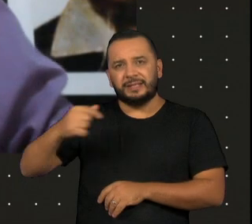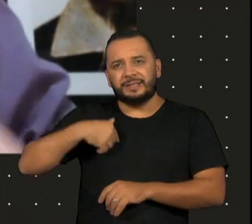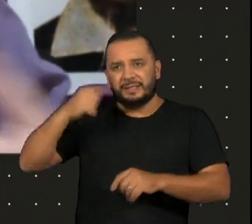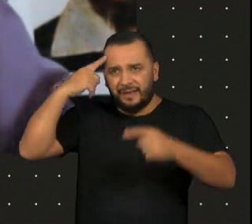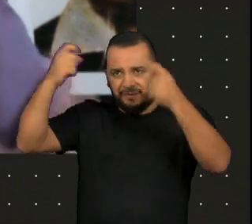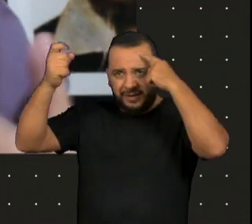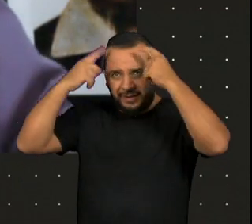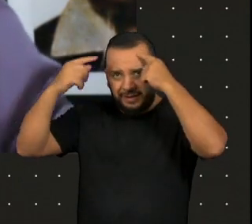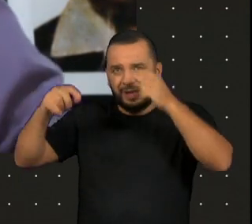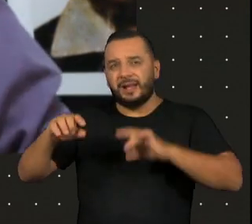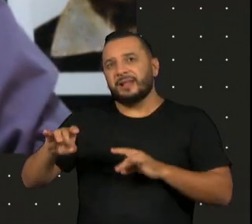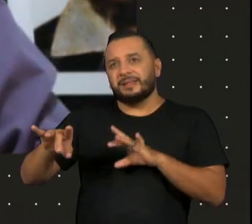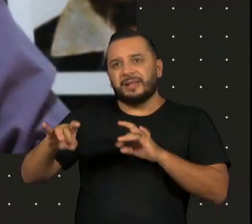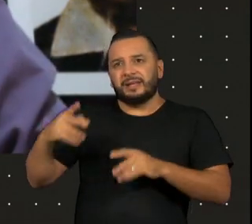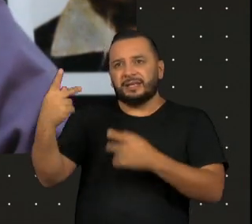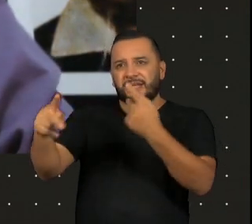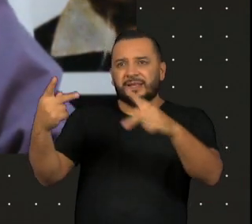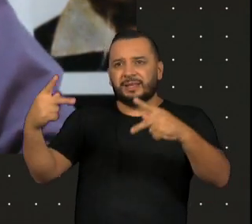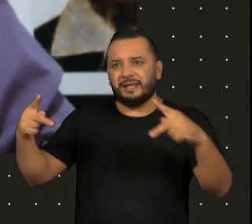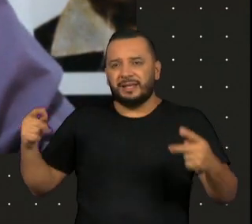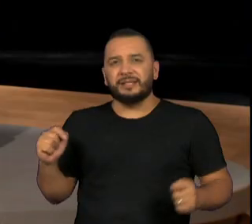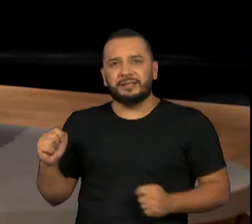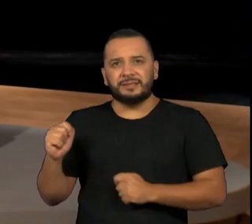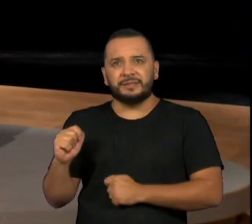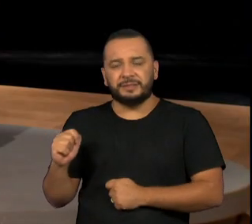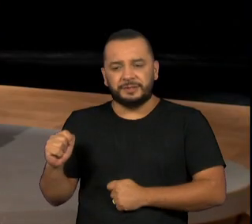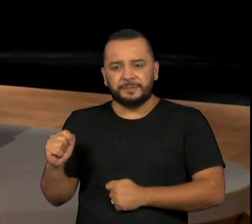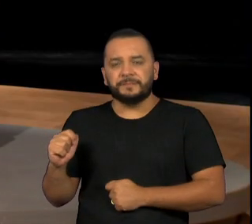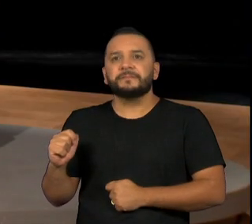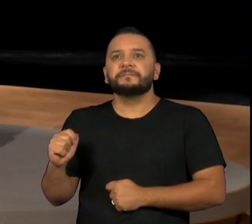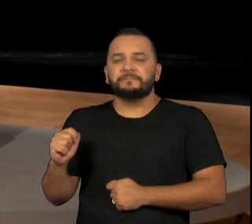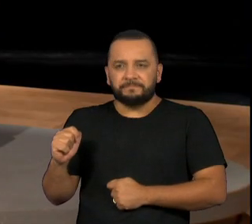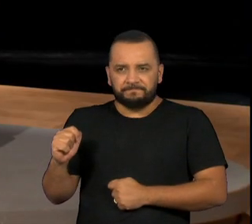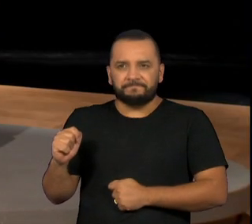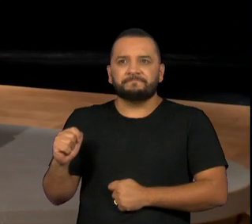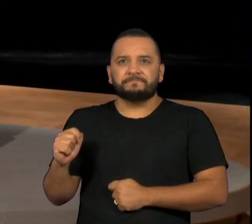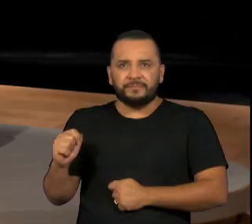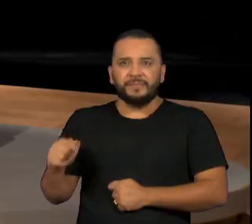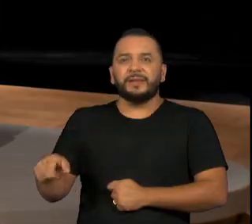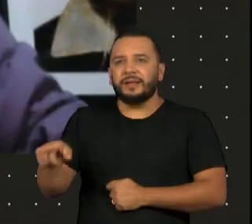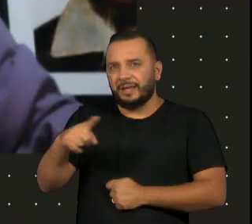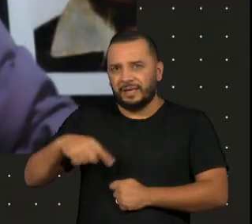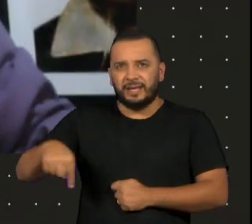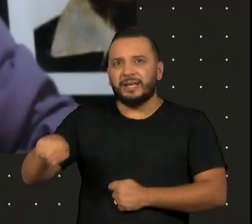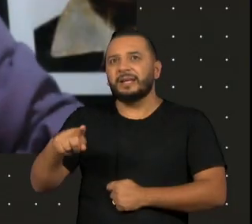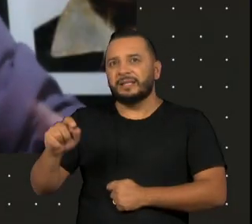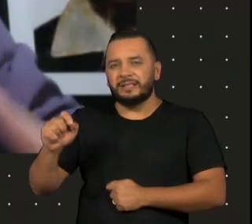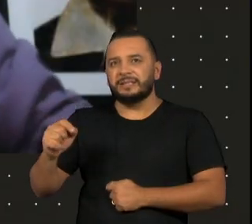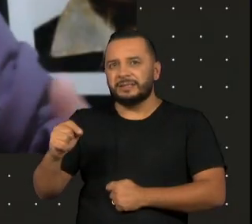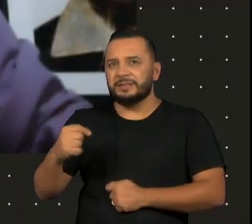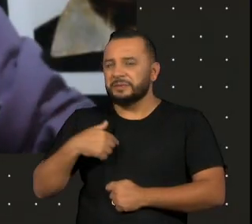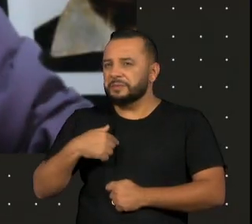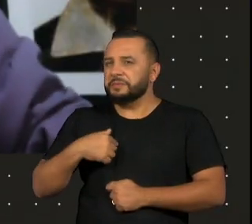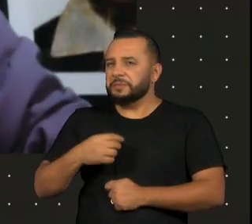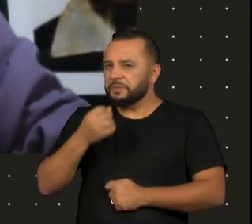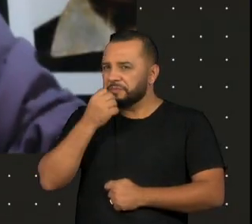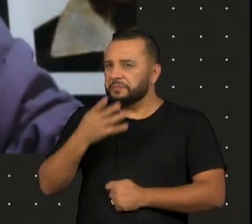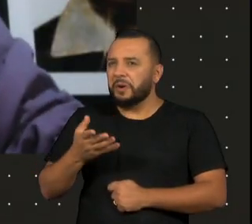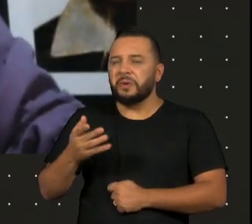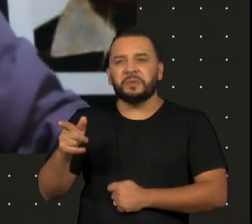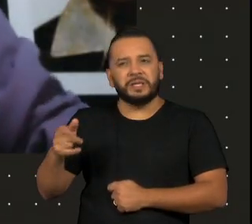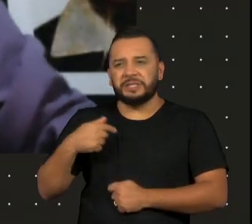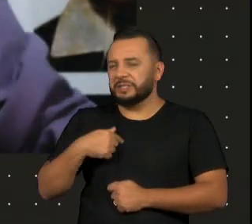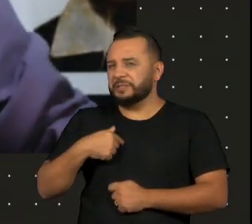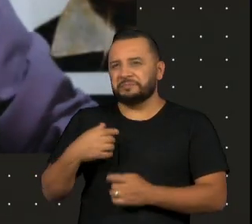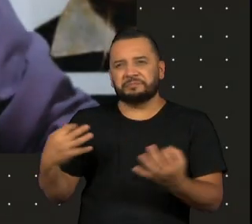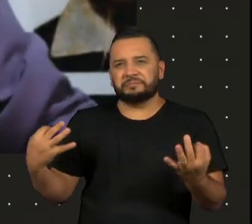que eles construam o seu jeito de falar. eles são muito bonitos, trazem coisas muito belas e